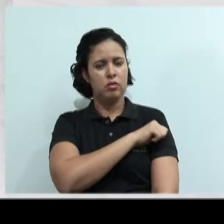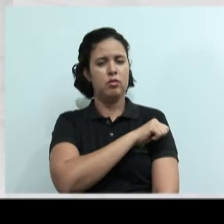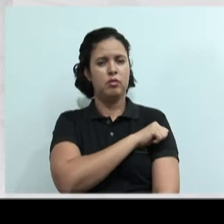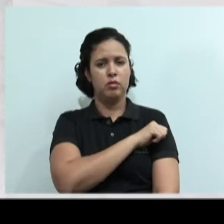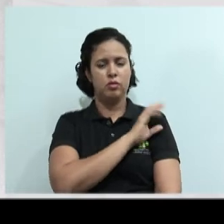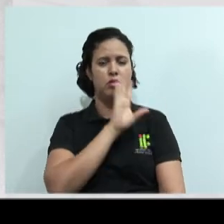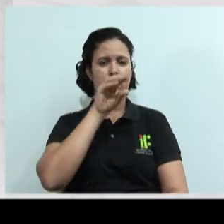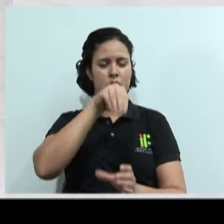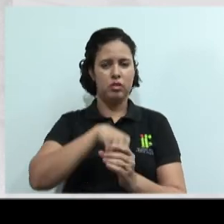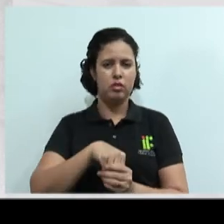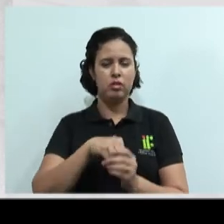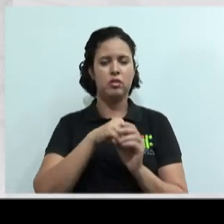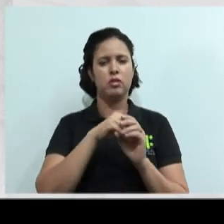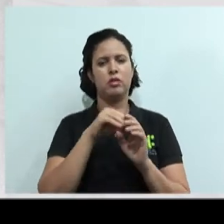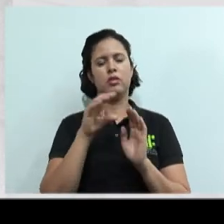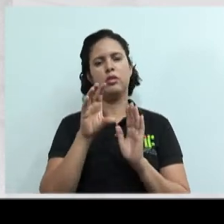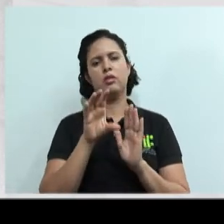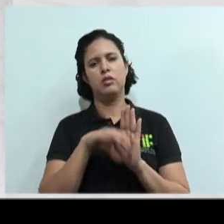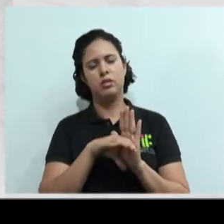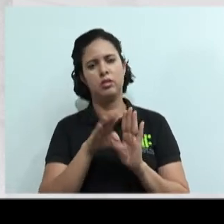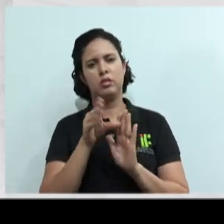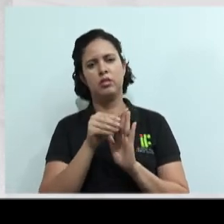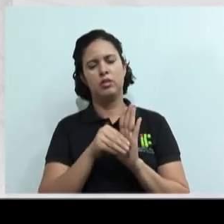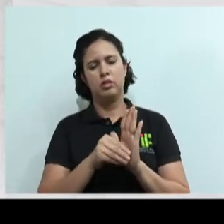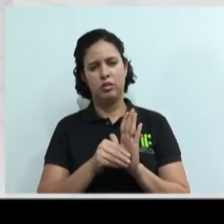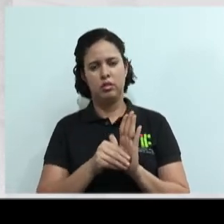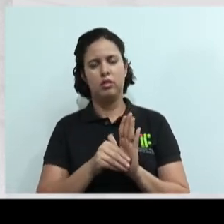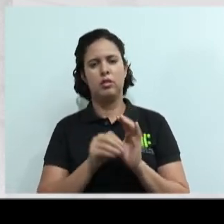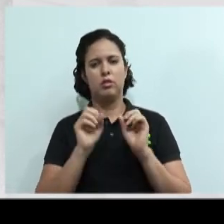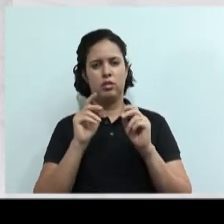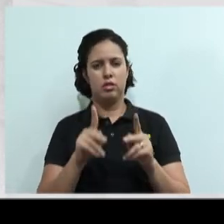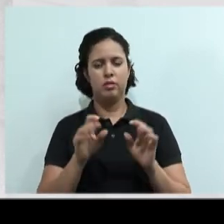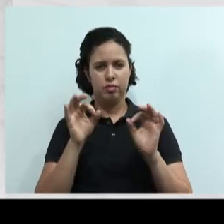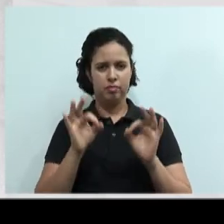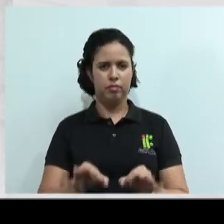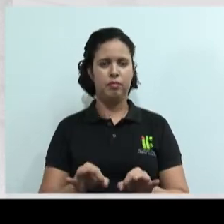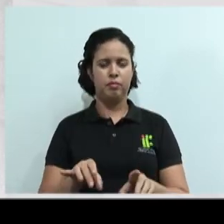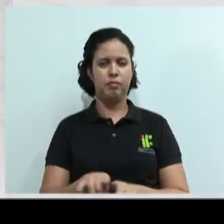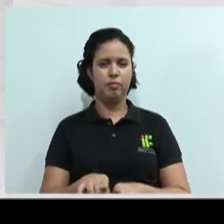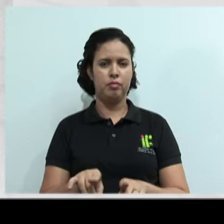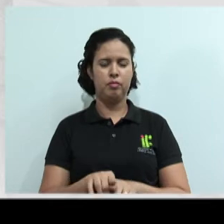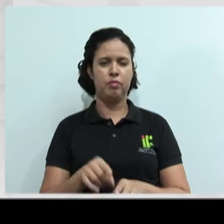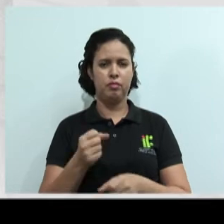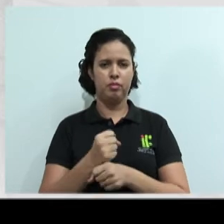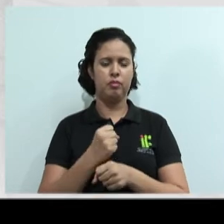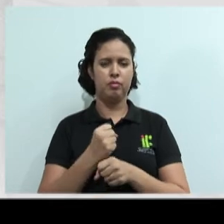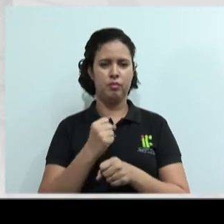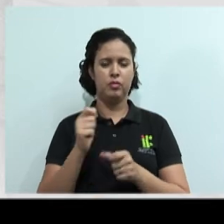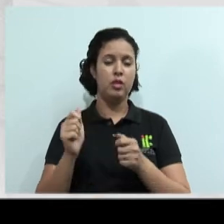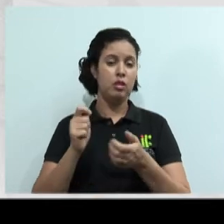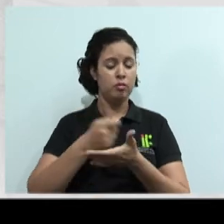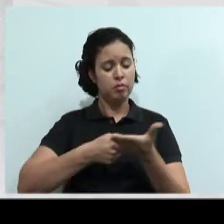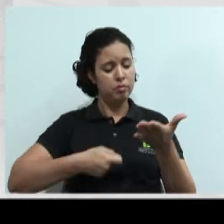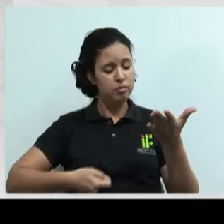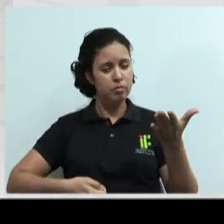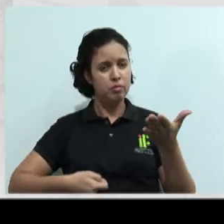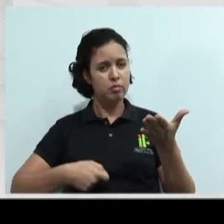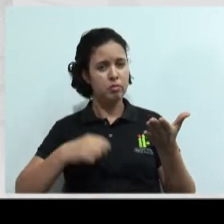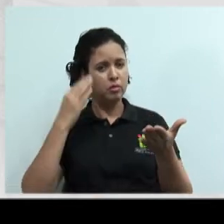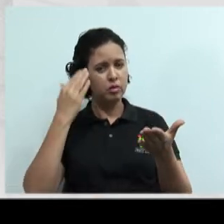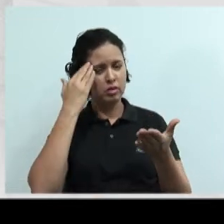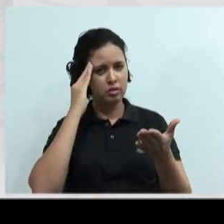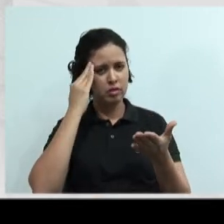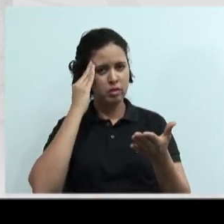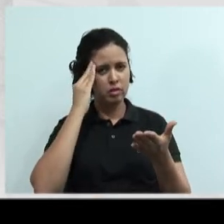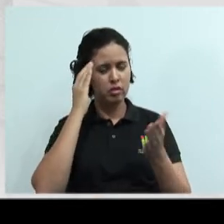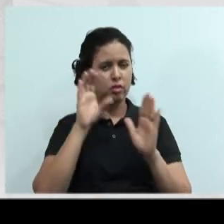dentro do assunto, dentro daquilo que nós comentamos nos slides, ok? Mas você também pode construir a sua resposta de acordo com aquilo que você entendeu